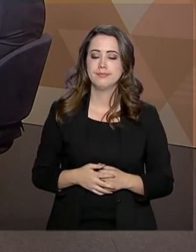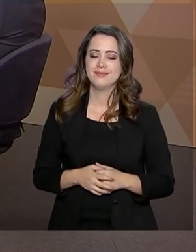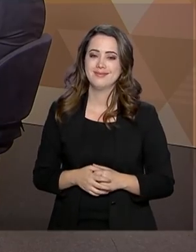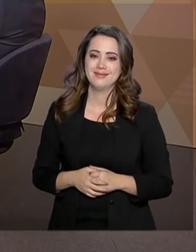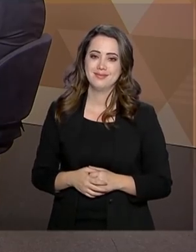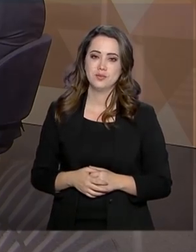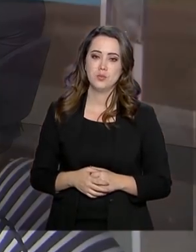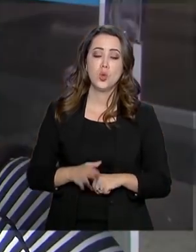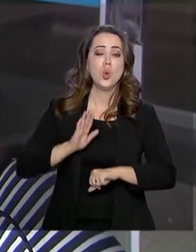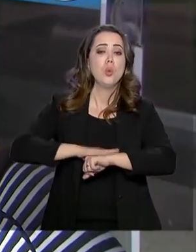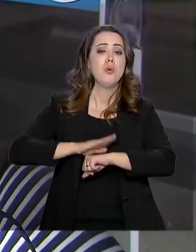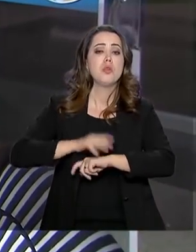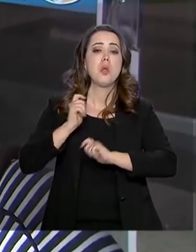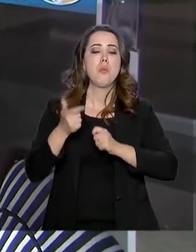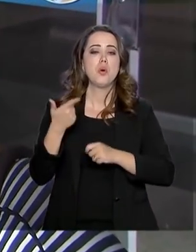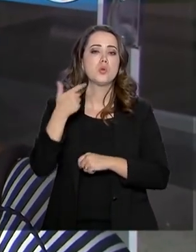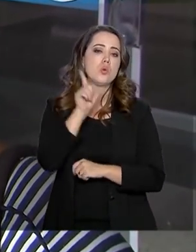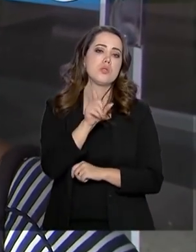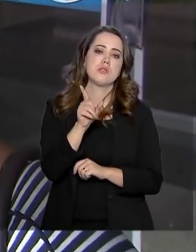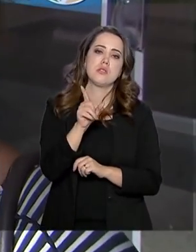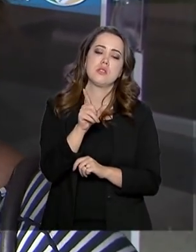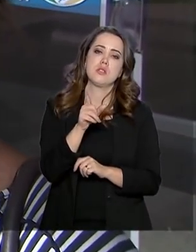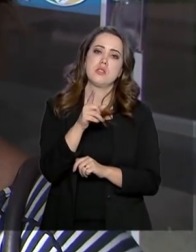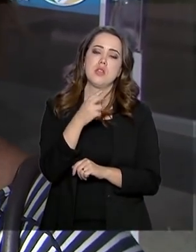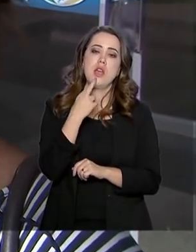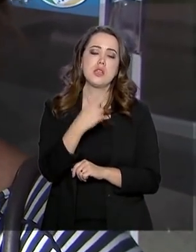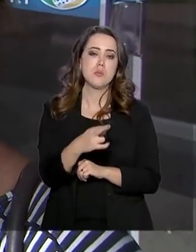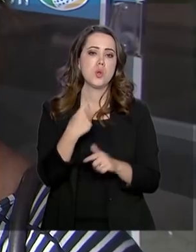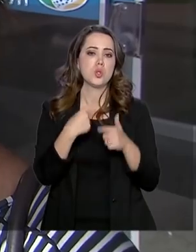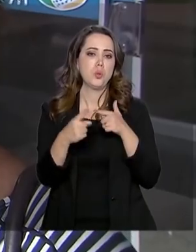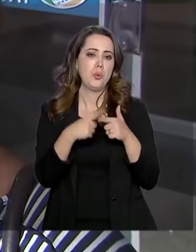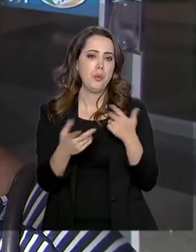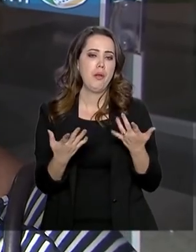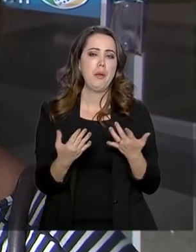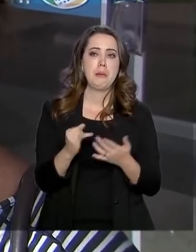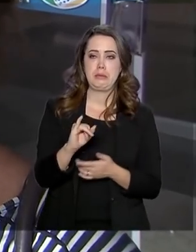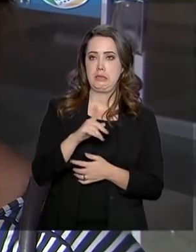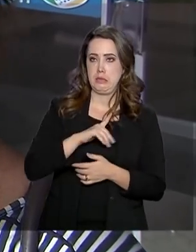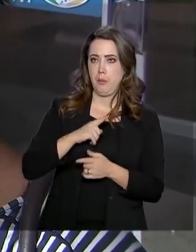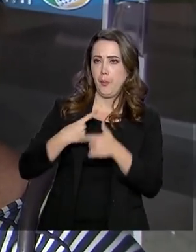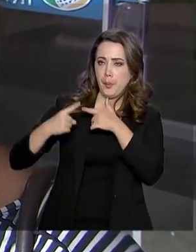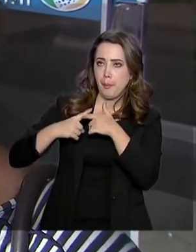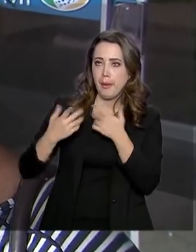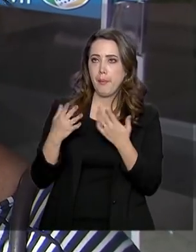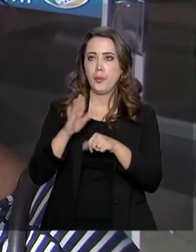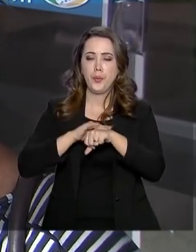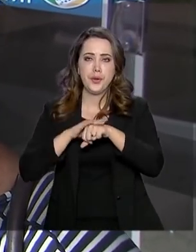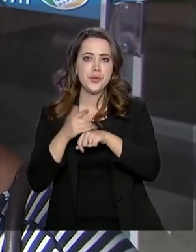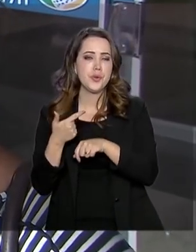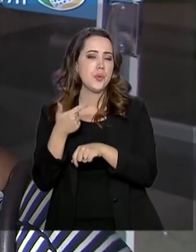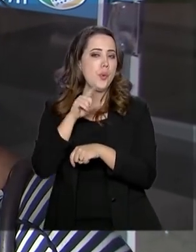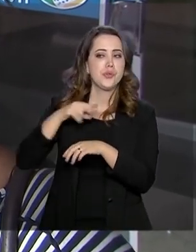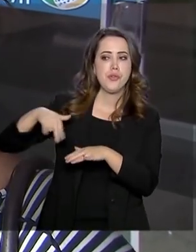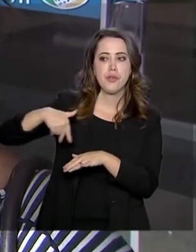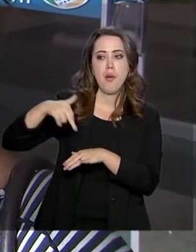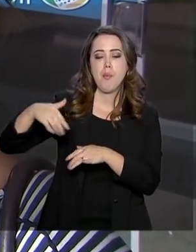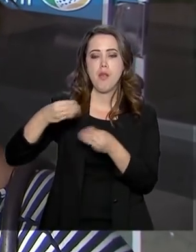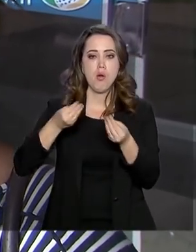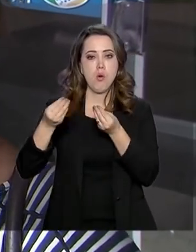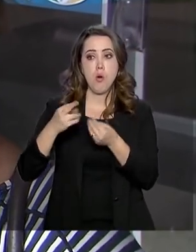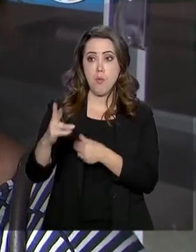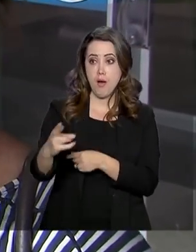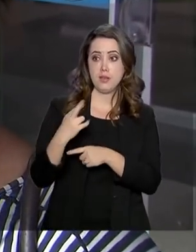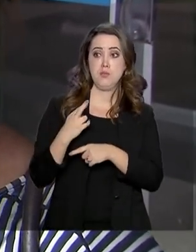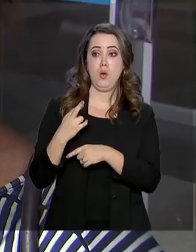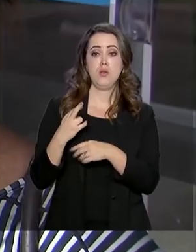Quando é que eu vou poder resolver as coisas de casa, no meu caso, se fosse uma doença que não pudesse se locomover? E ter uma resposta